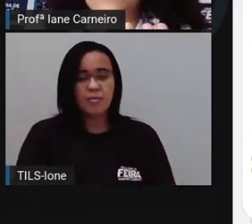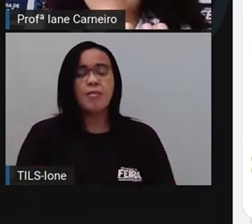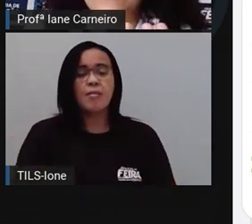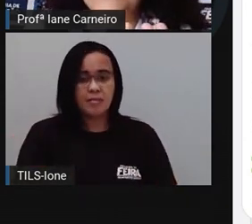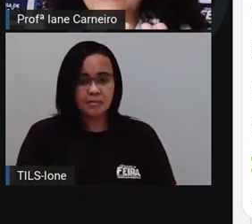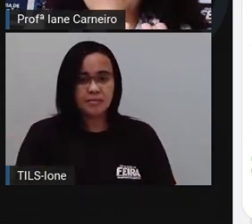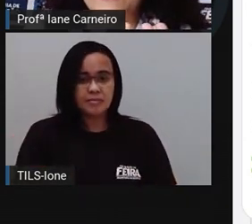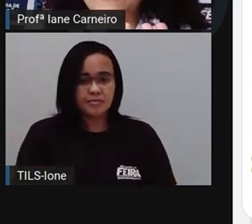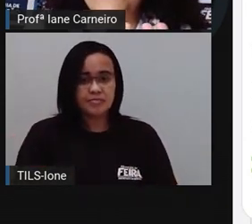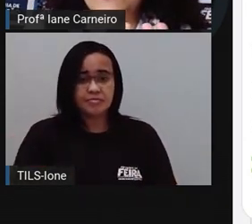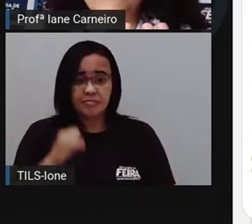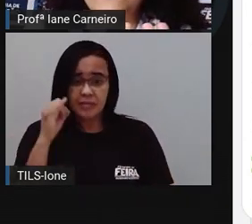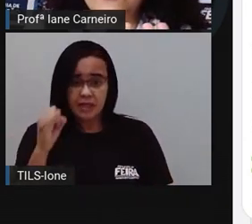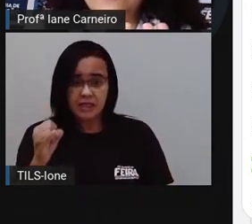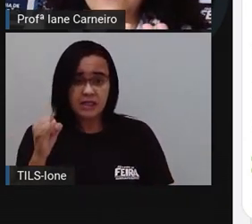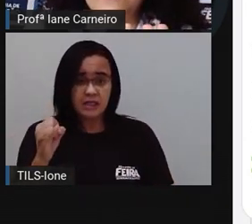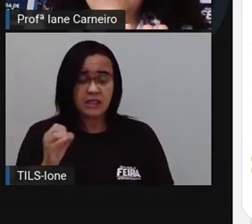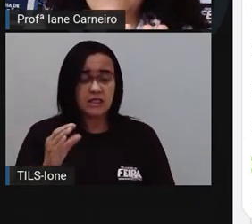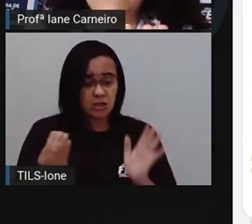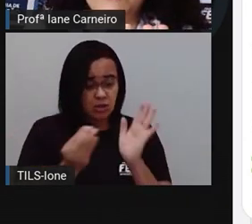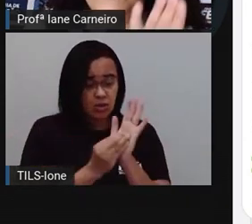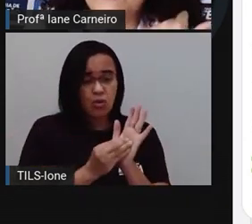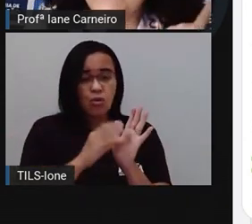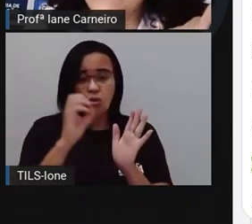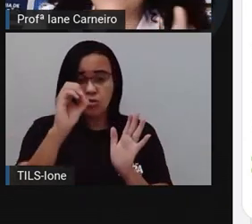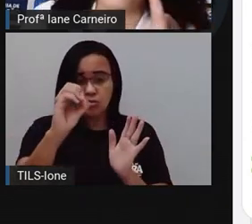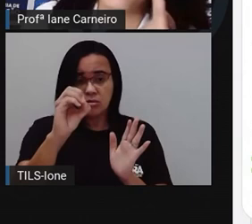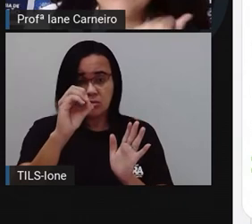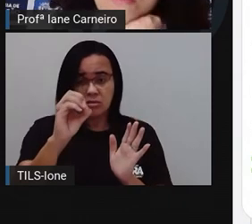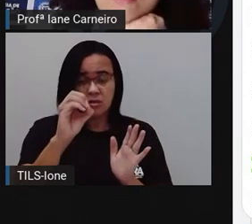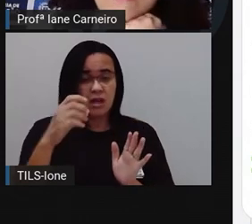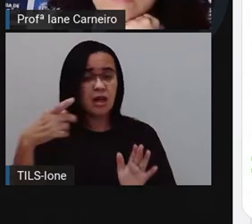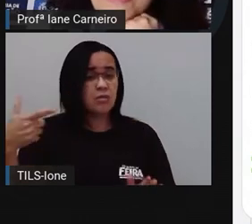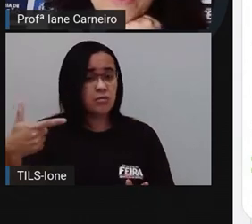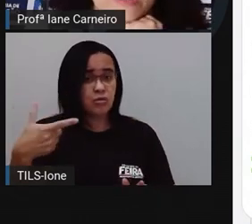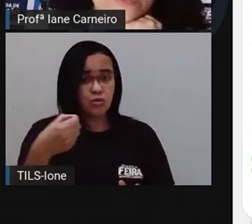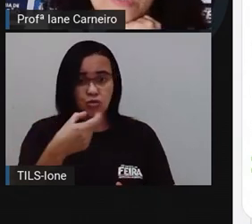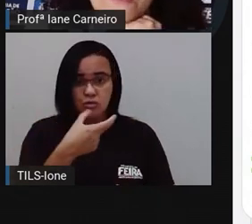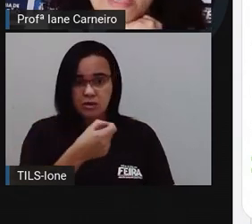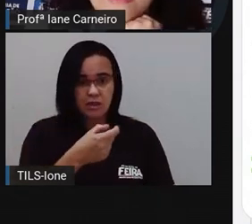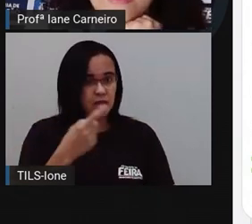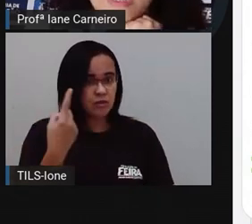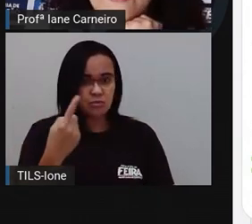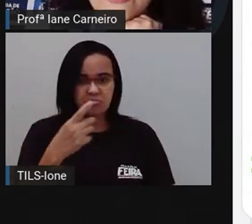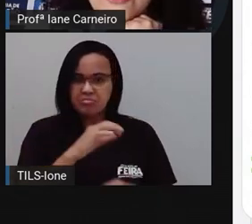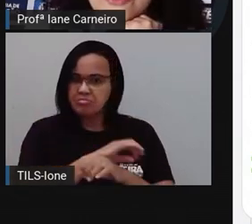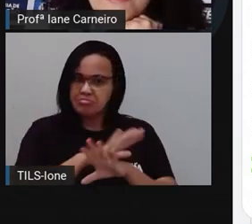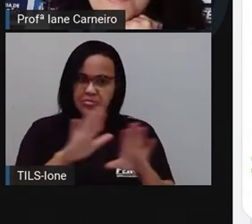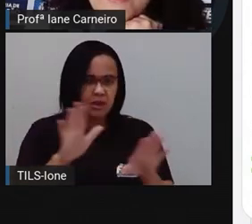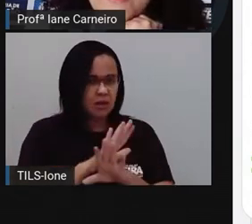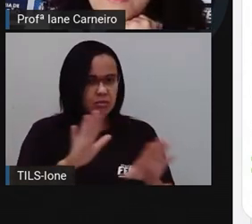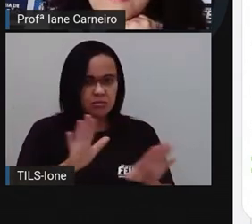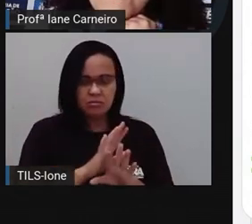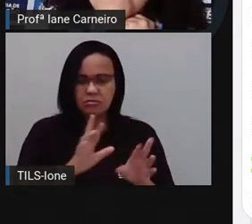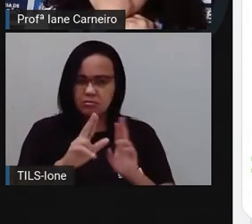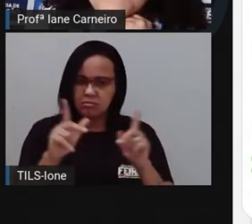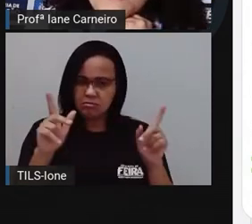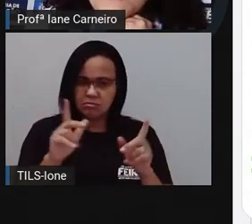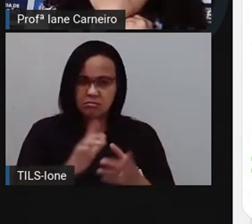se você colocar o zero ali do vinte, vai ficar duzentos e um, tá bom? Então, não é assim que registra, tá bom?